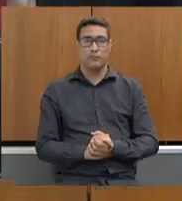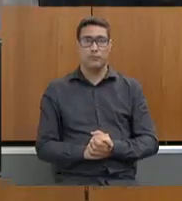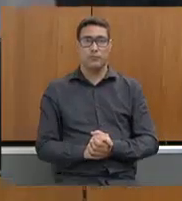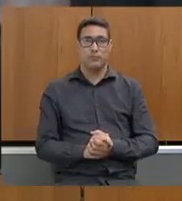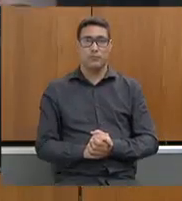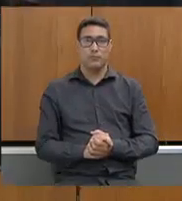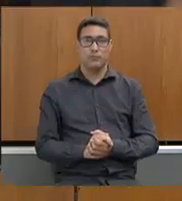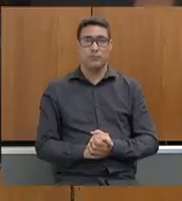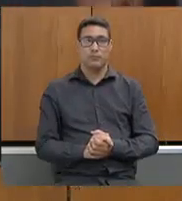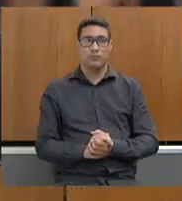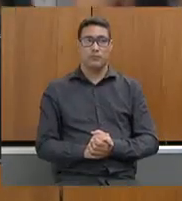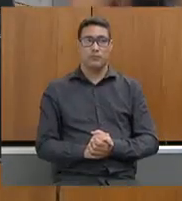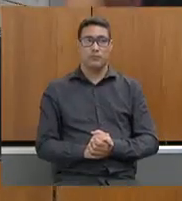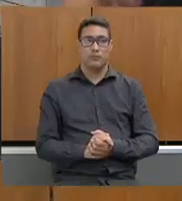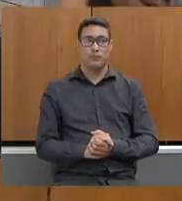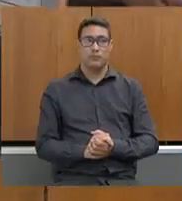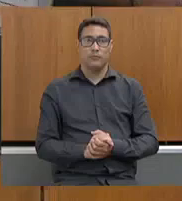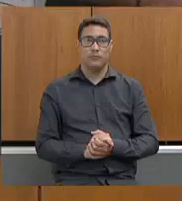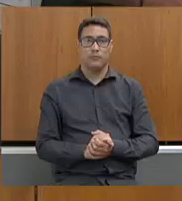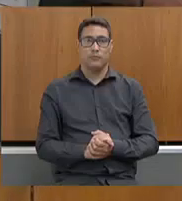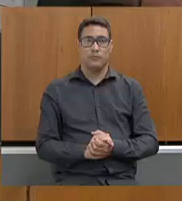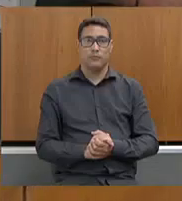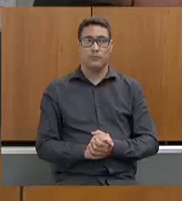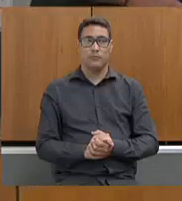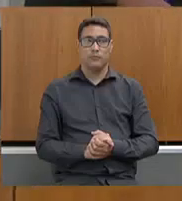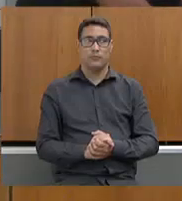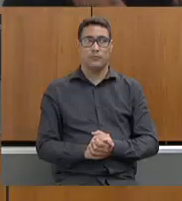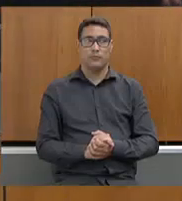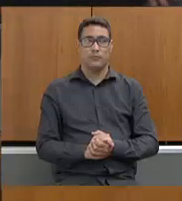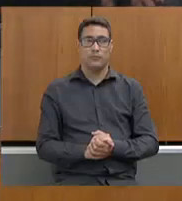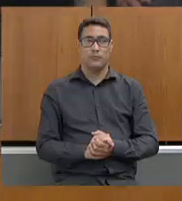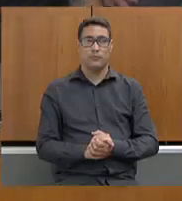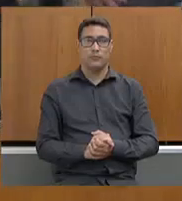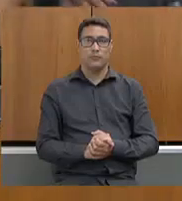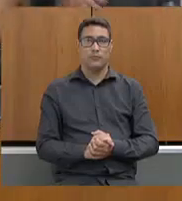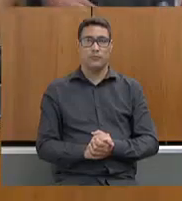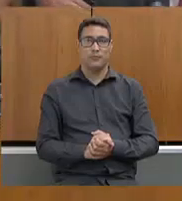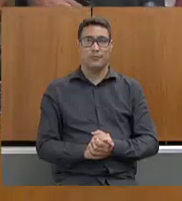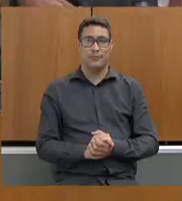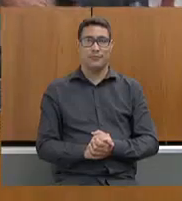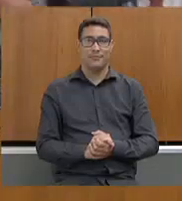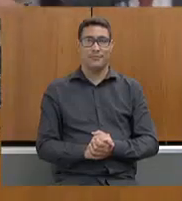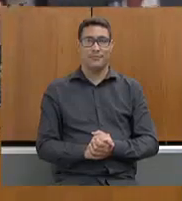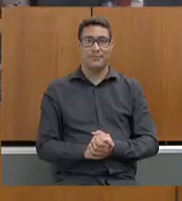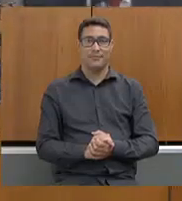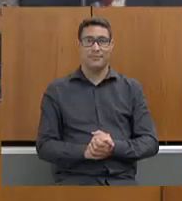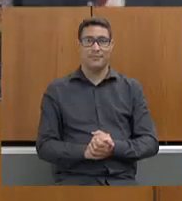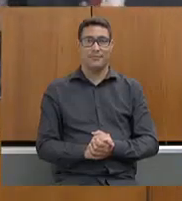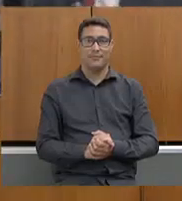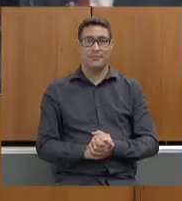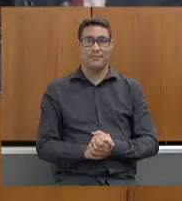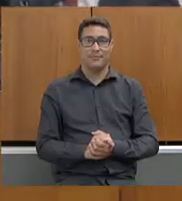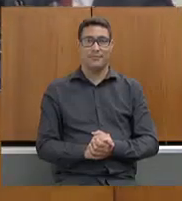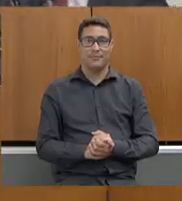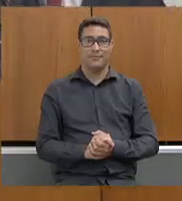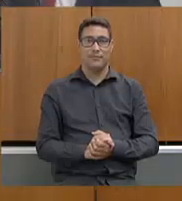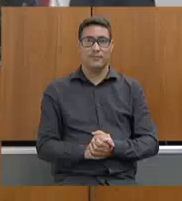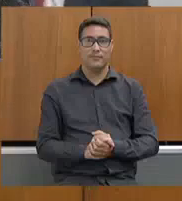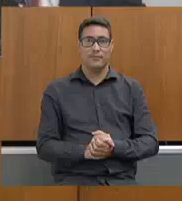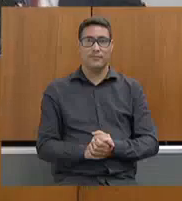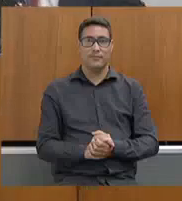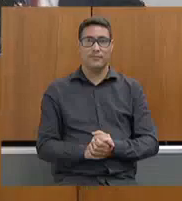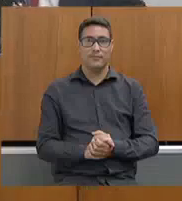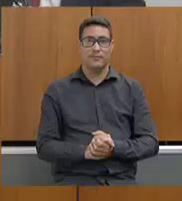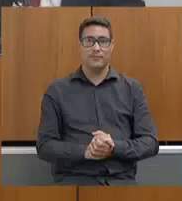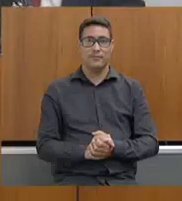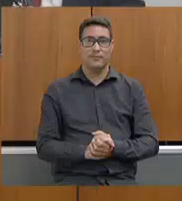todos.